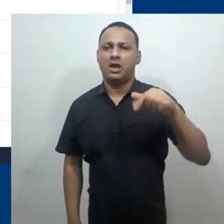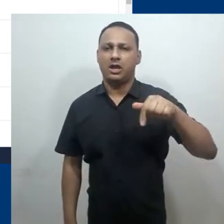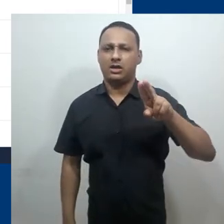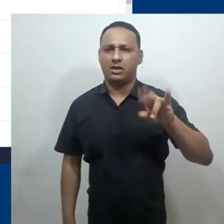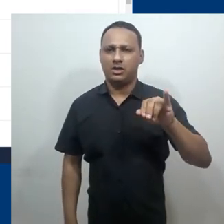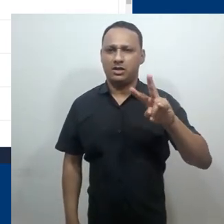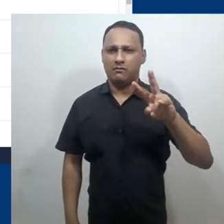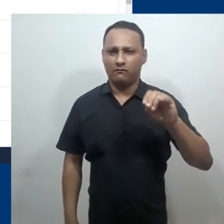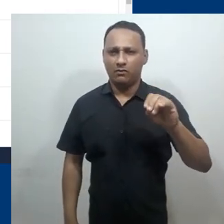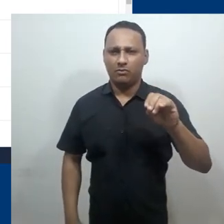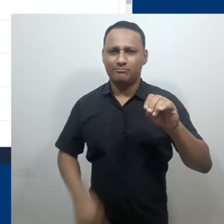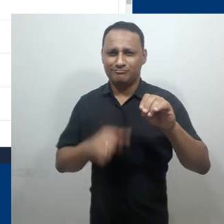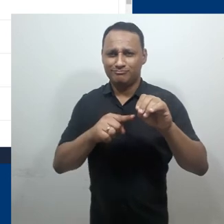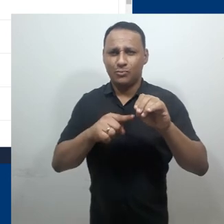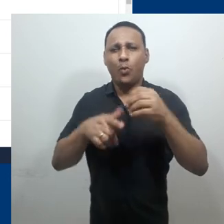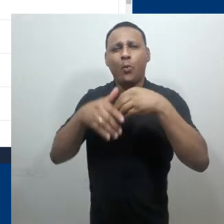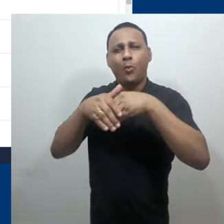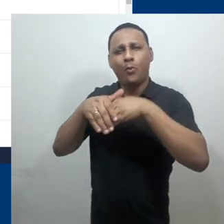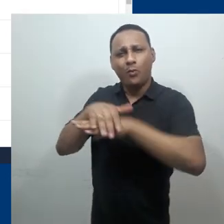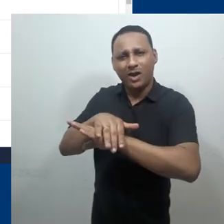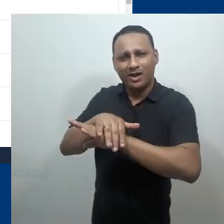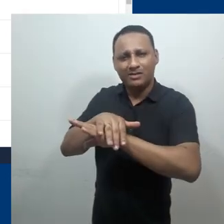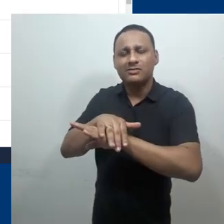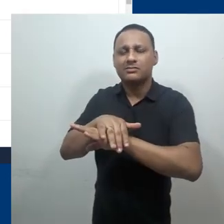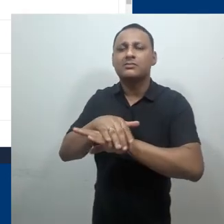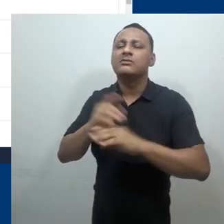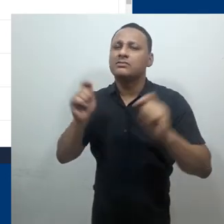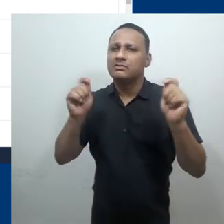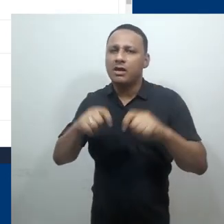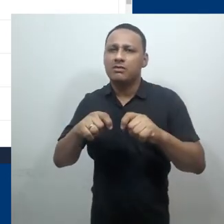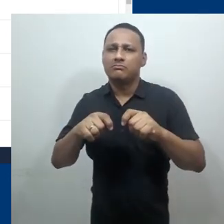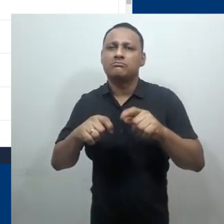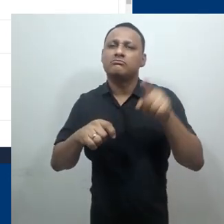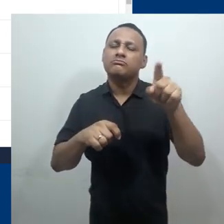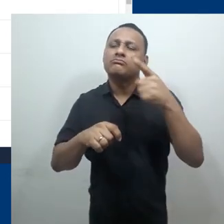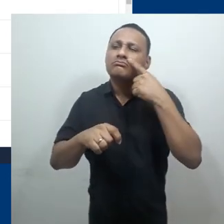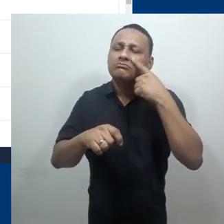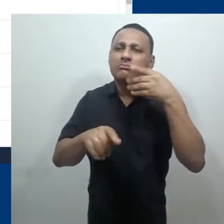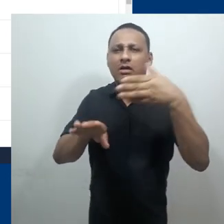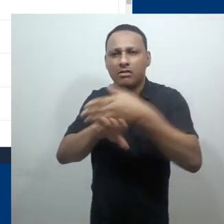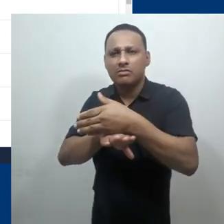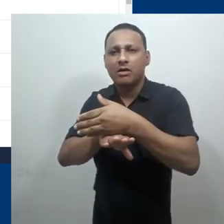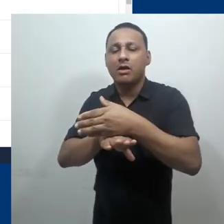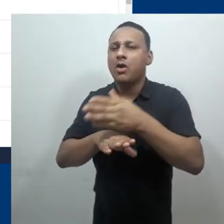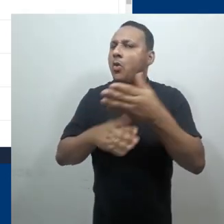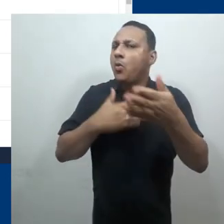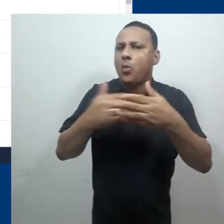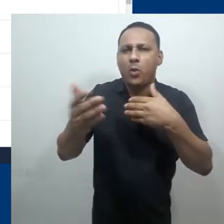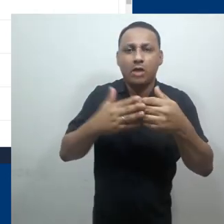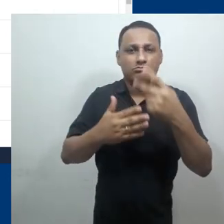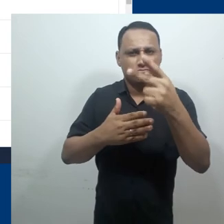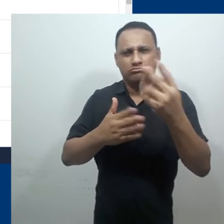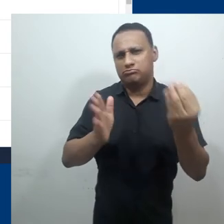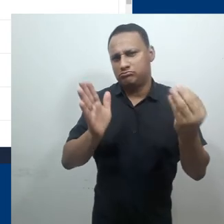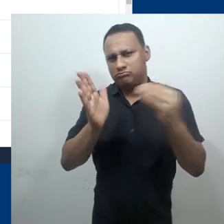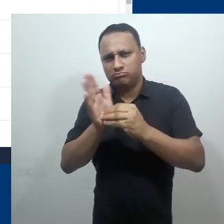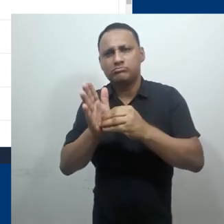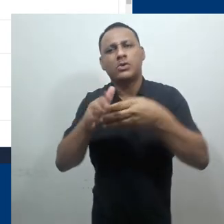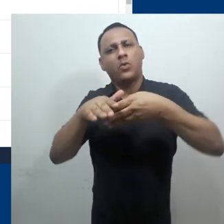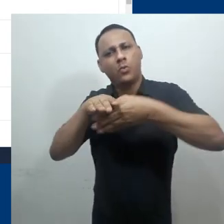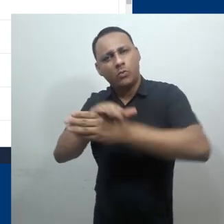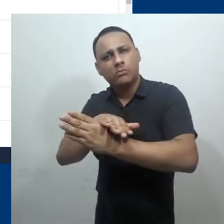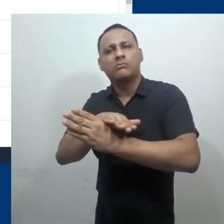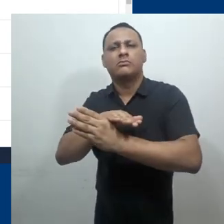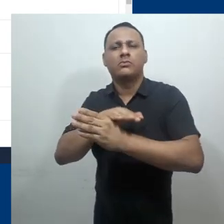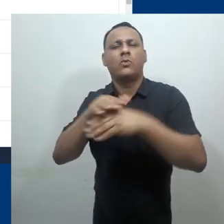temos um recurso arquivo. Reparem que cada tipo de recurso ou atividade pode ser identificada pelo seu ícone e pelo seu nome. Aqui,